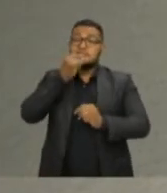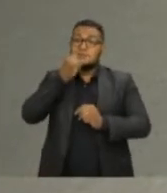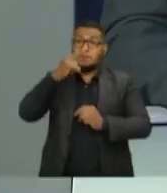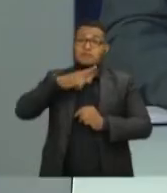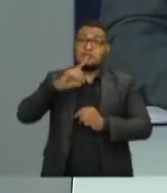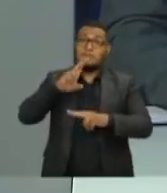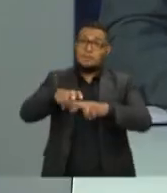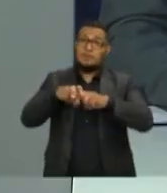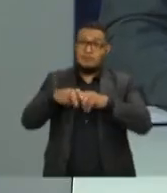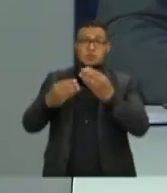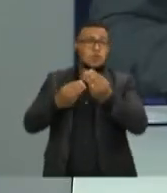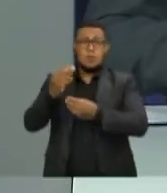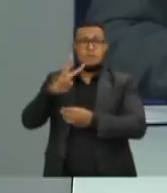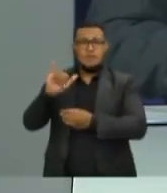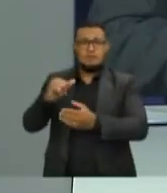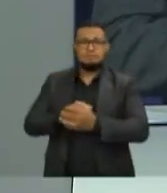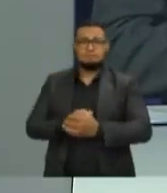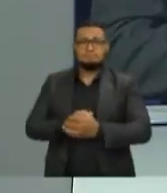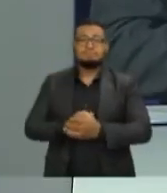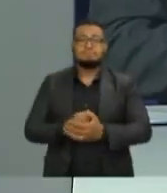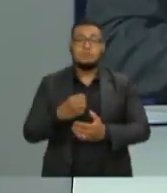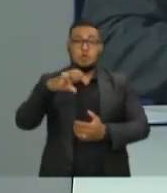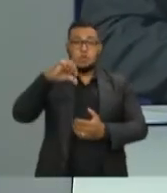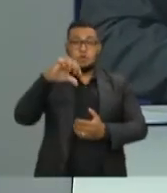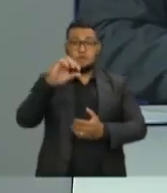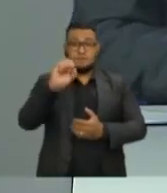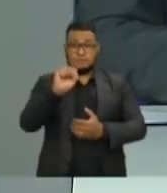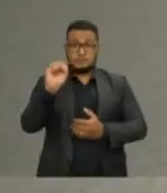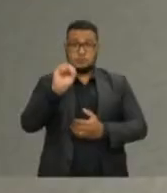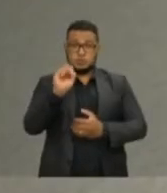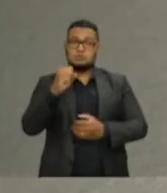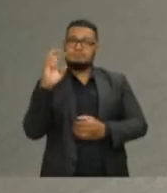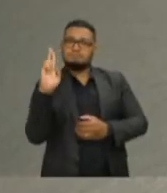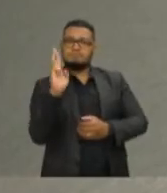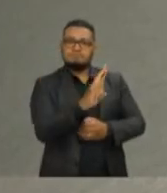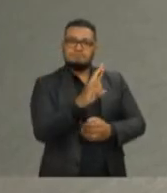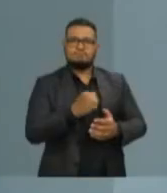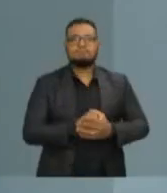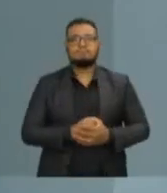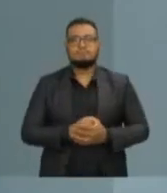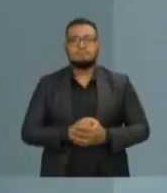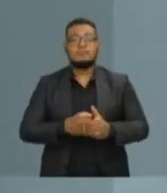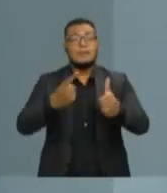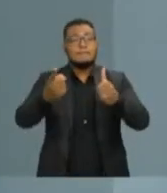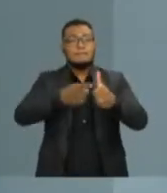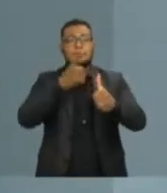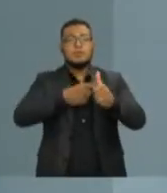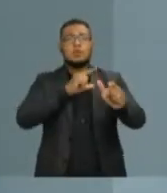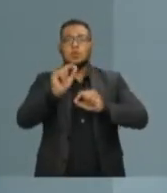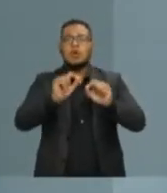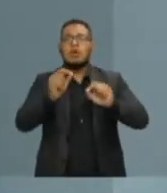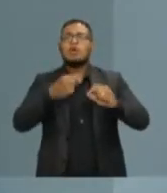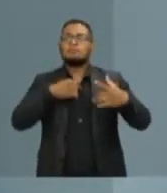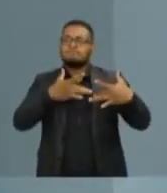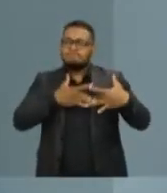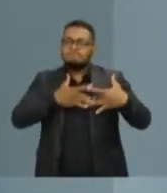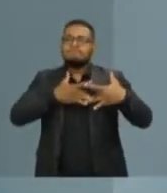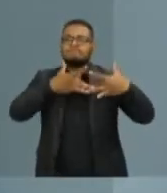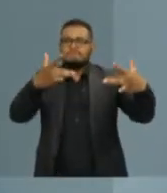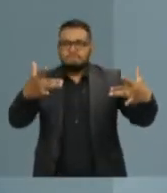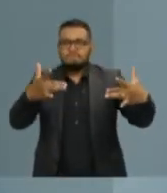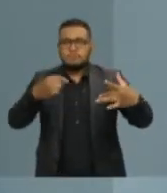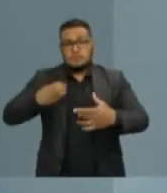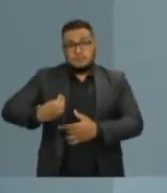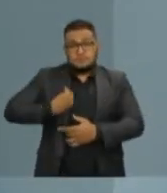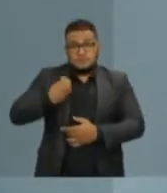Candidato Pasolini, 1 minuto e 30 segundos para a sua resposta. Primeiro, eu quero me solidarizar com a vida e com as